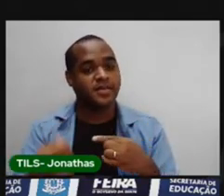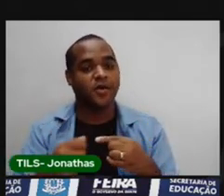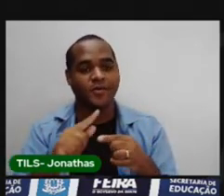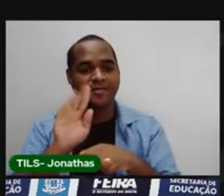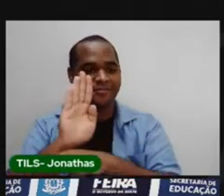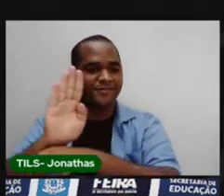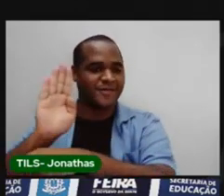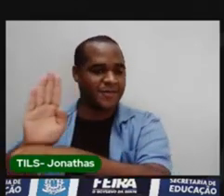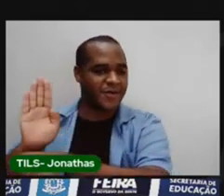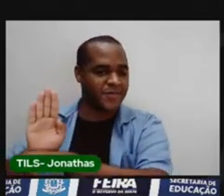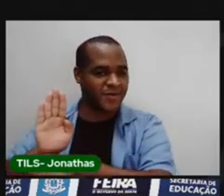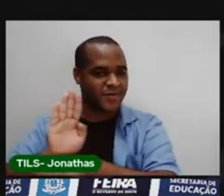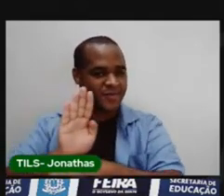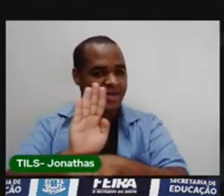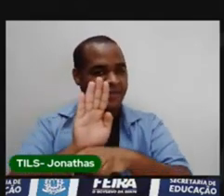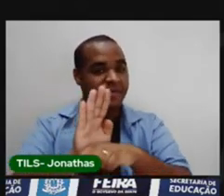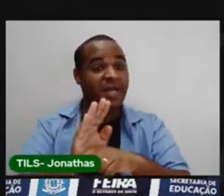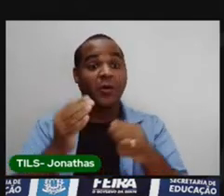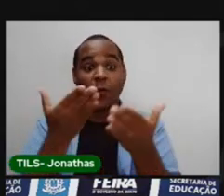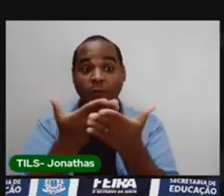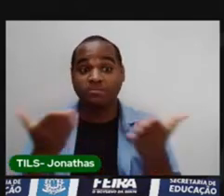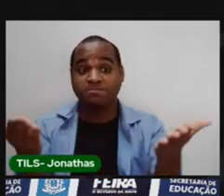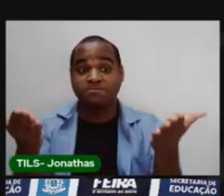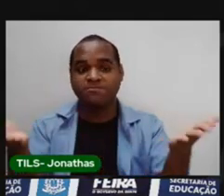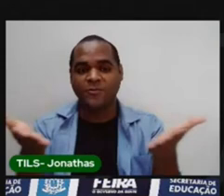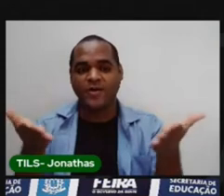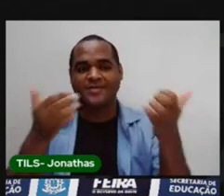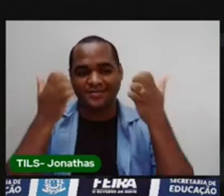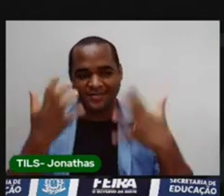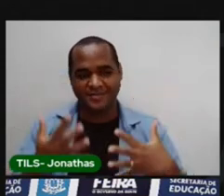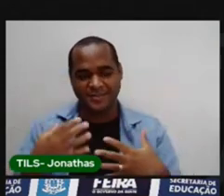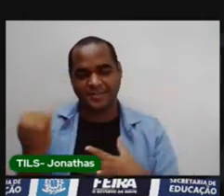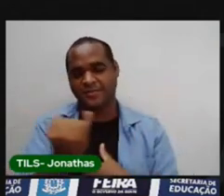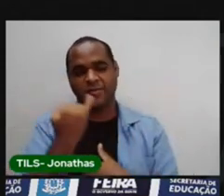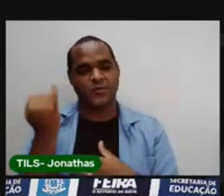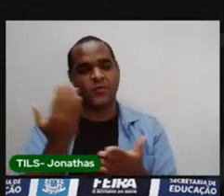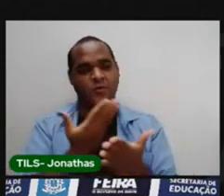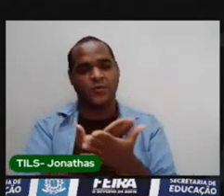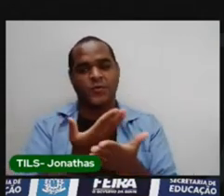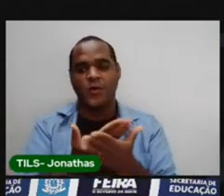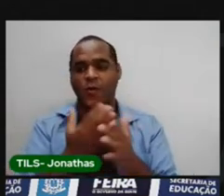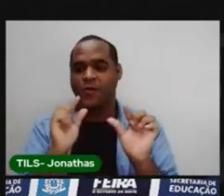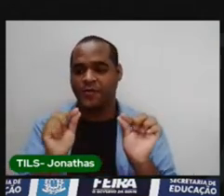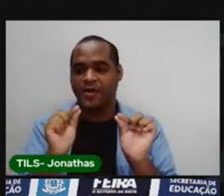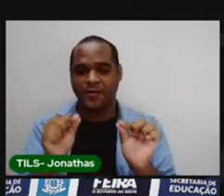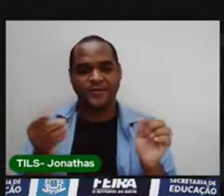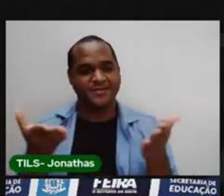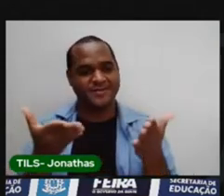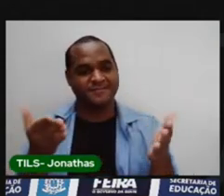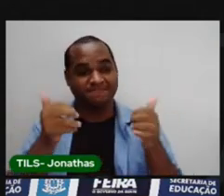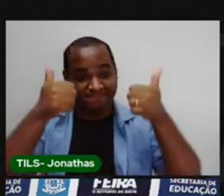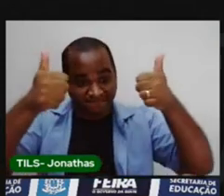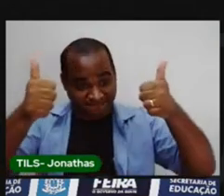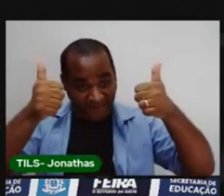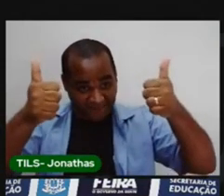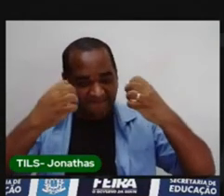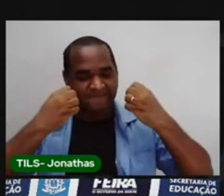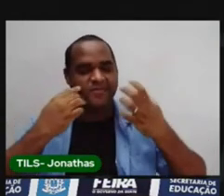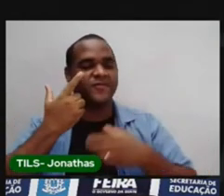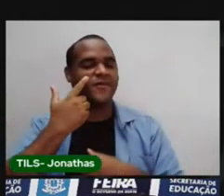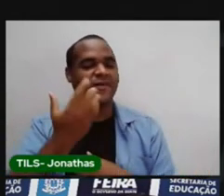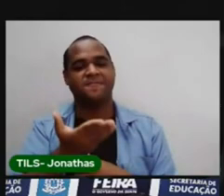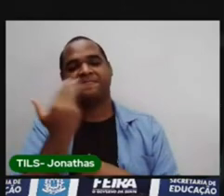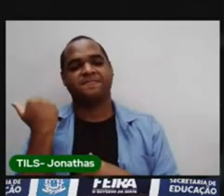bairros. E é sobre esses bairros que nós vamos estudar um pouco o outro. Tudo bem? Vamos lá.